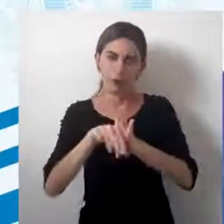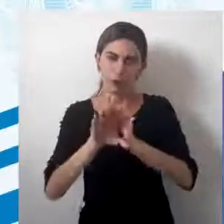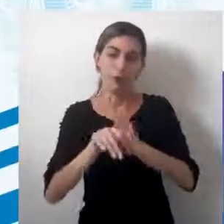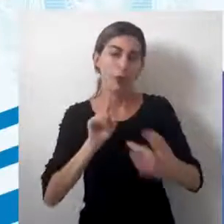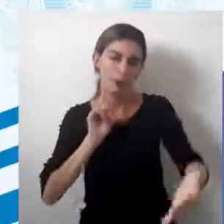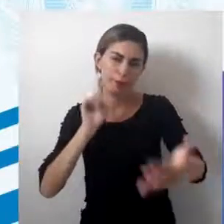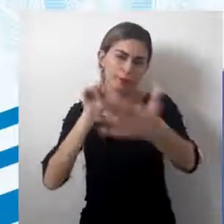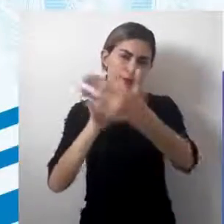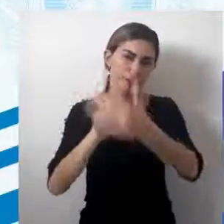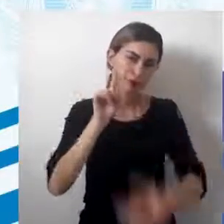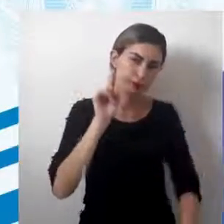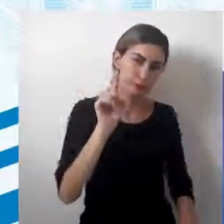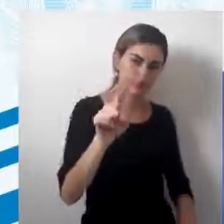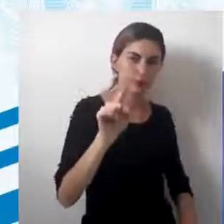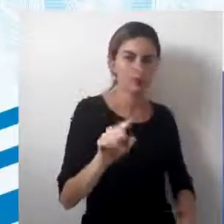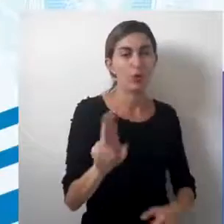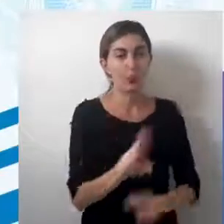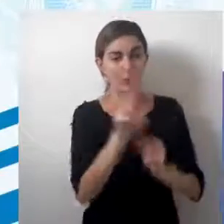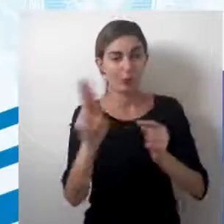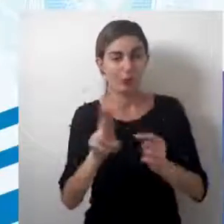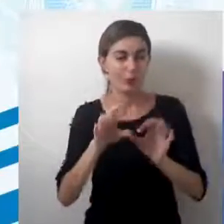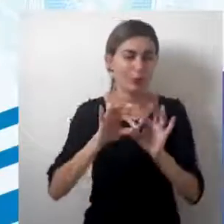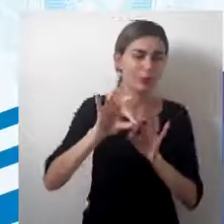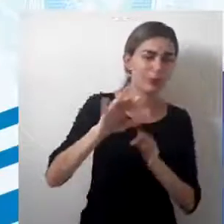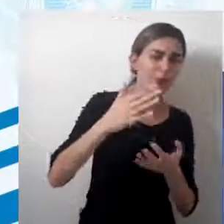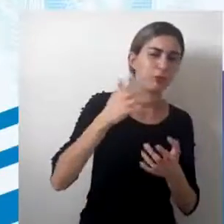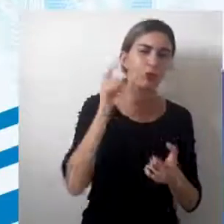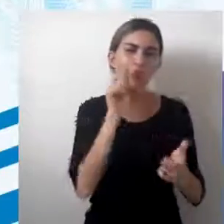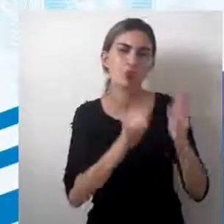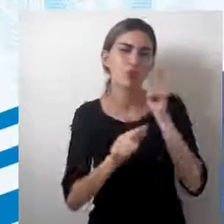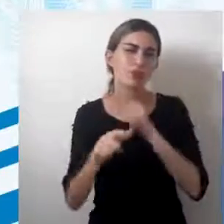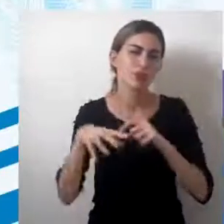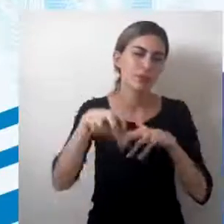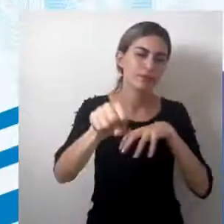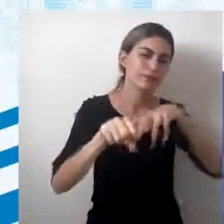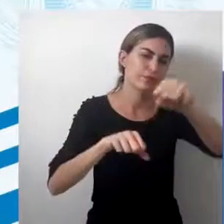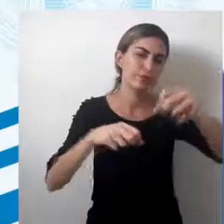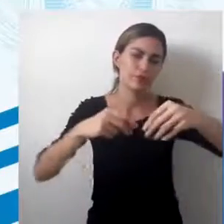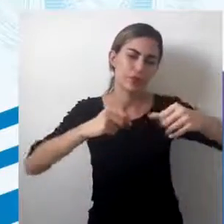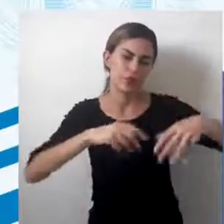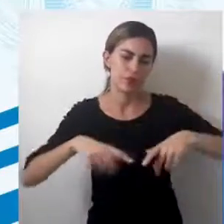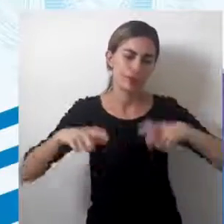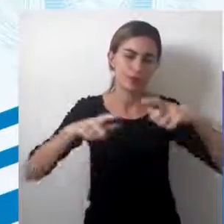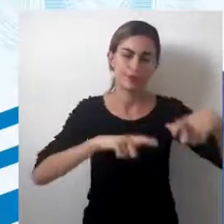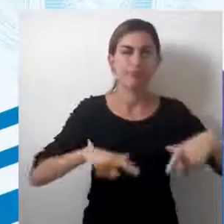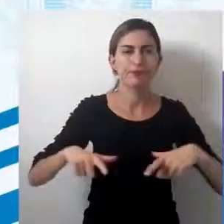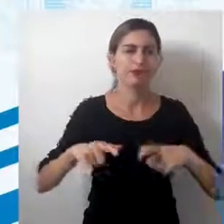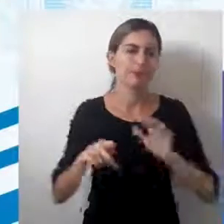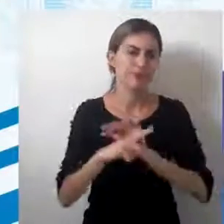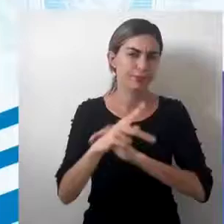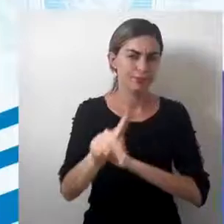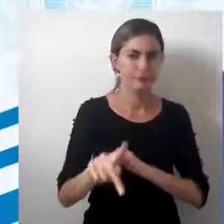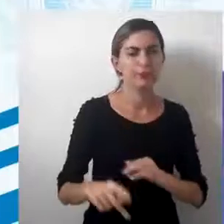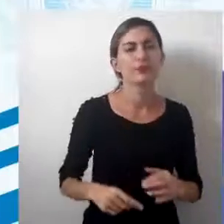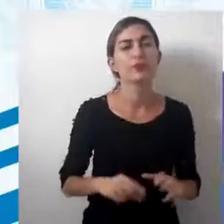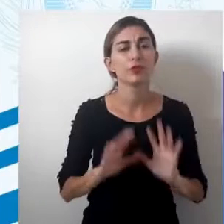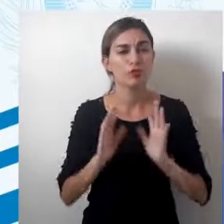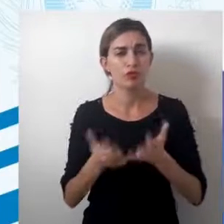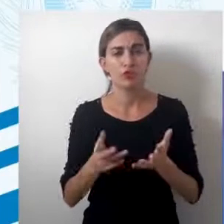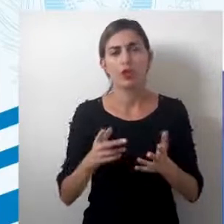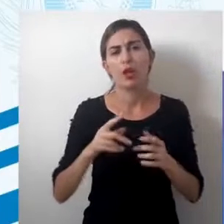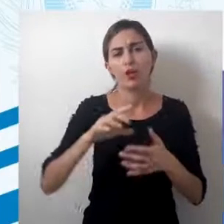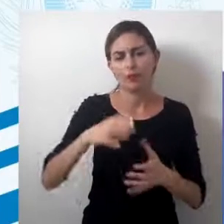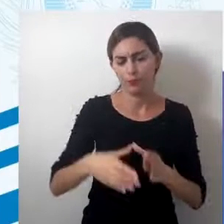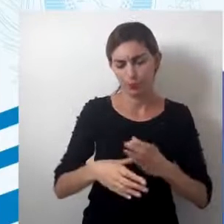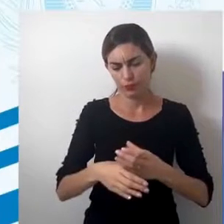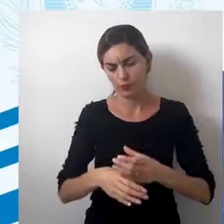alvo, eu utilizo a projeção asimutal para conquistar aquele território especificamente. Já a